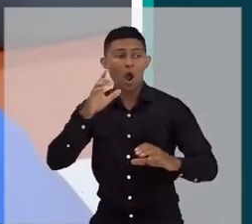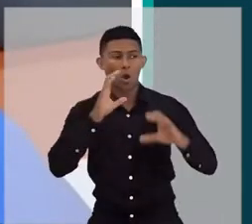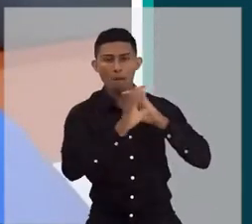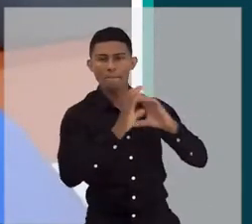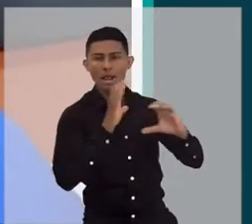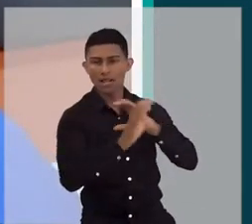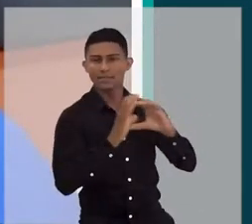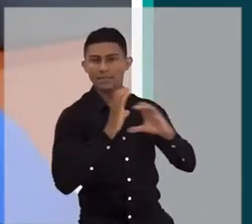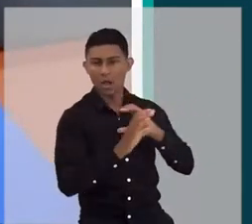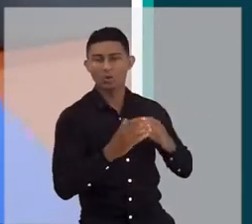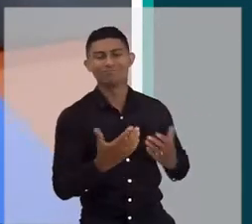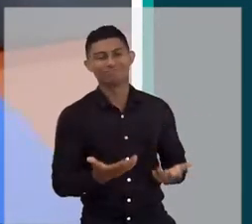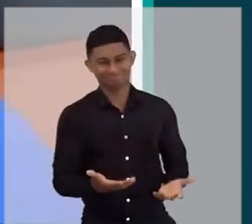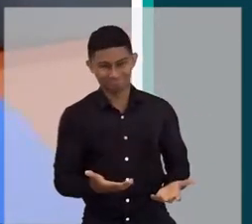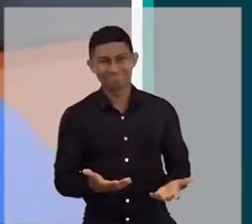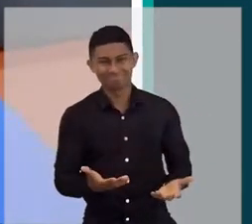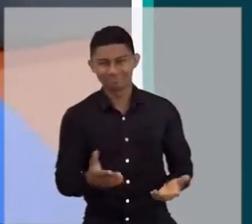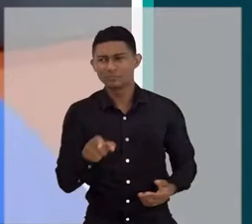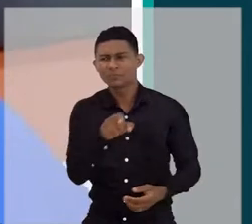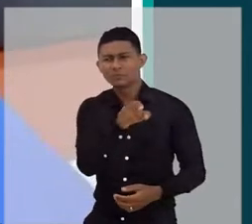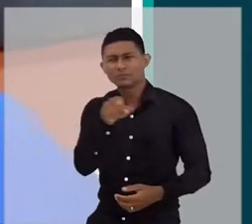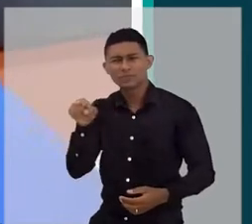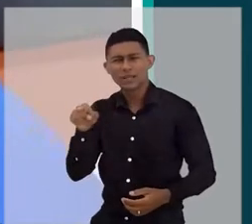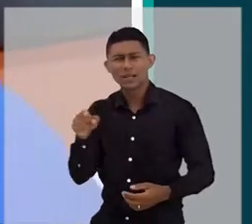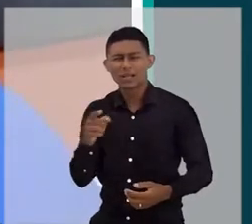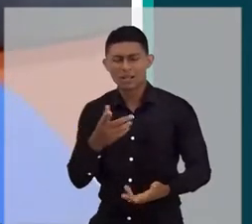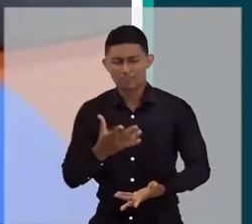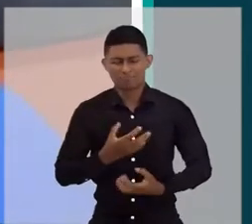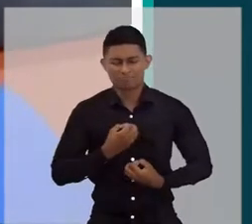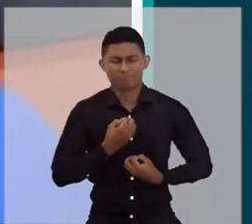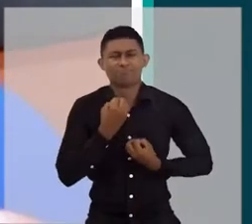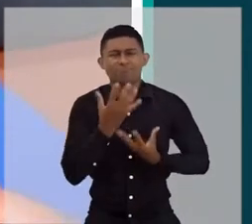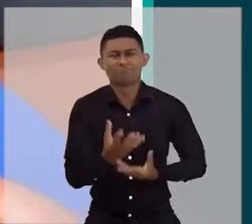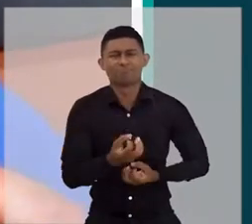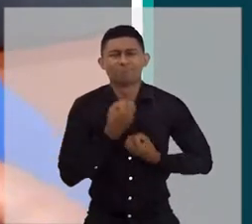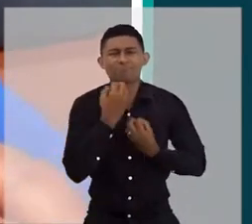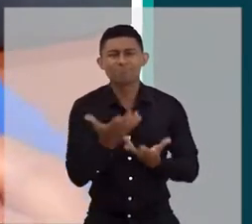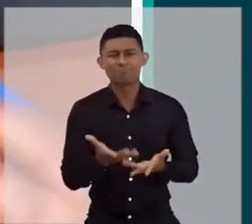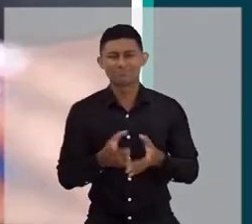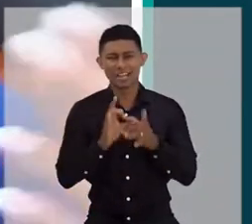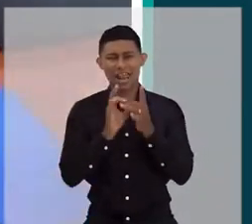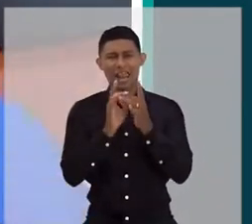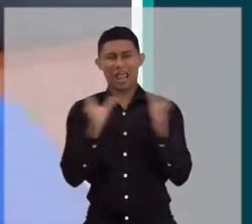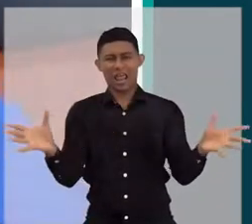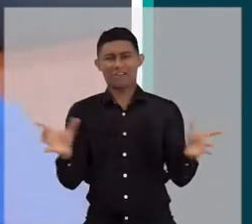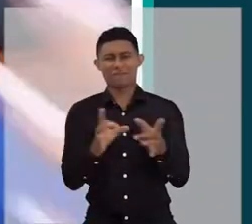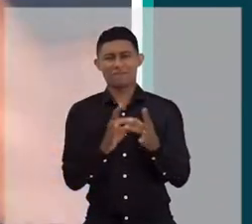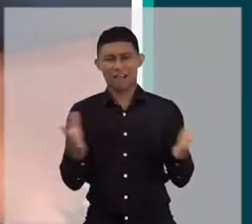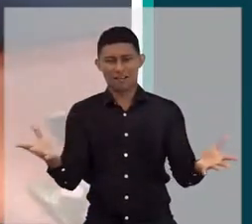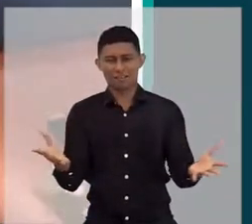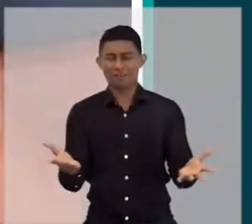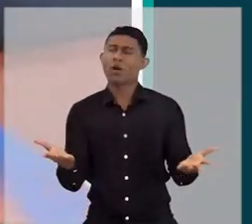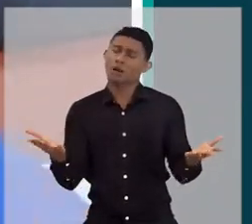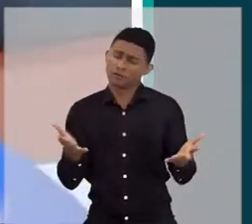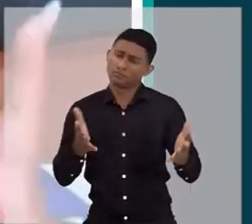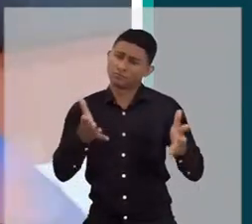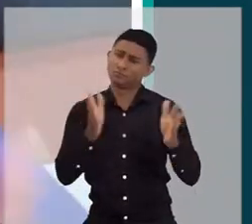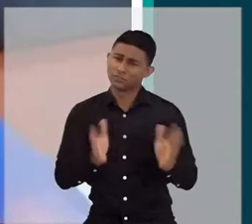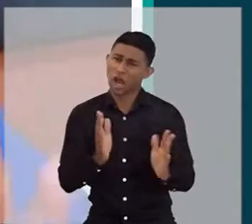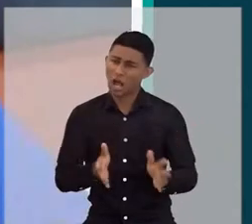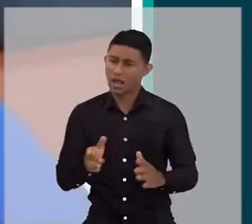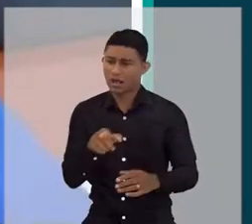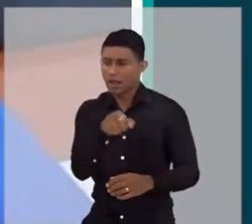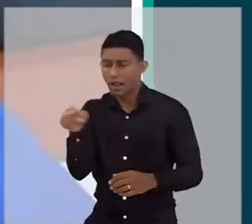comunicando algo, sendo uma contra-narrativa, falando de forma muito displicente, até quase, hoje é